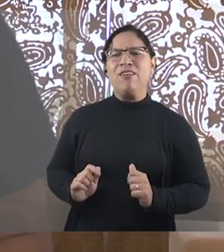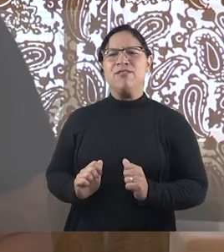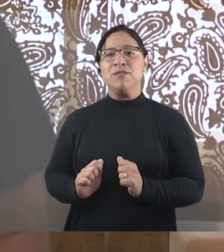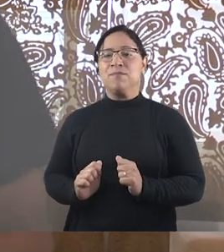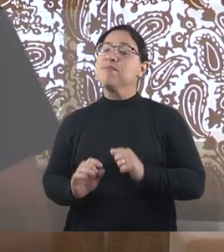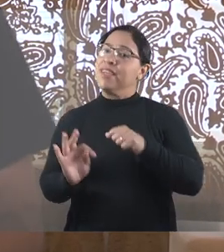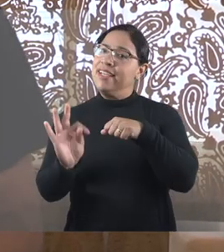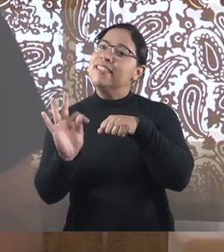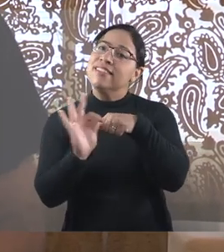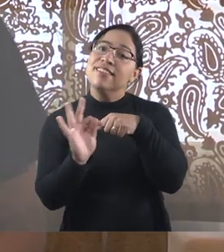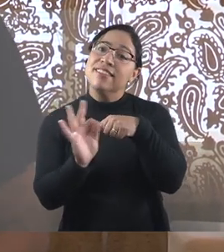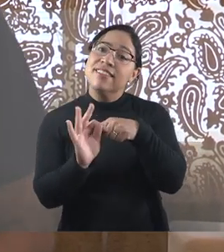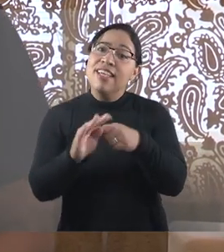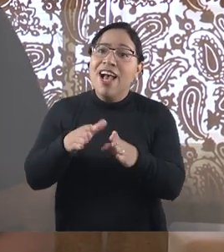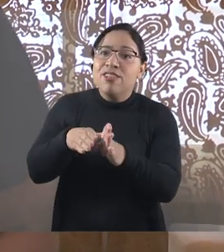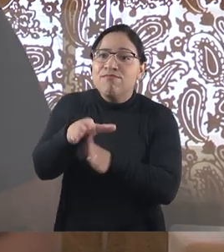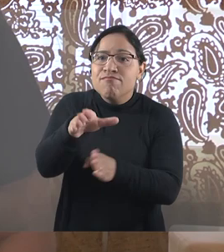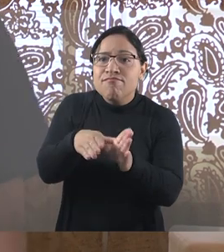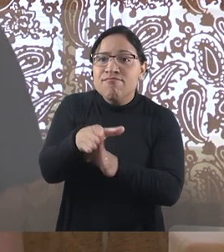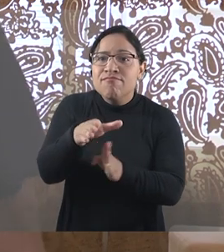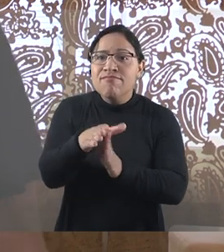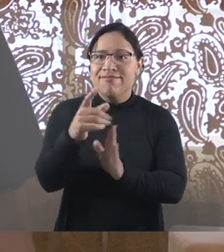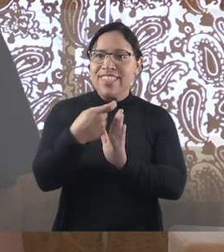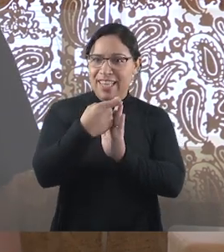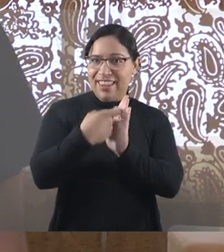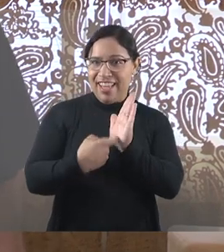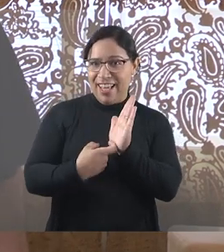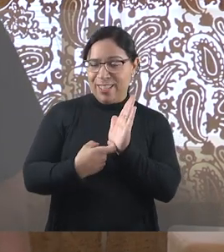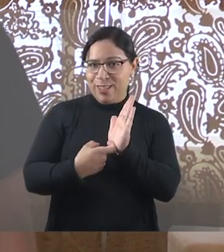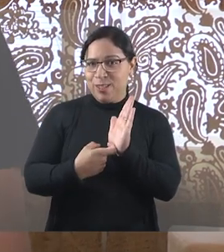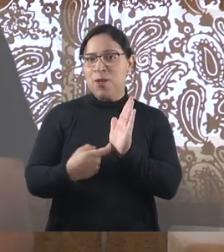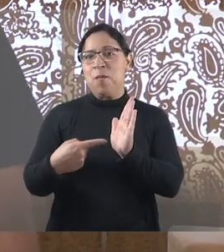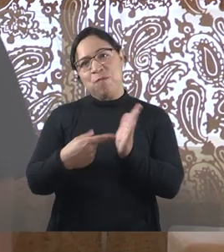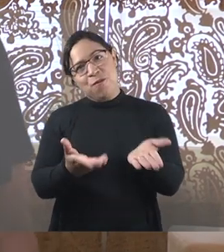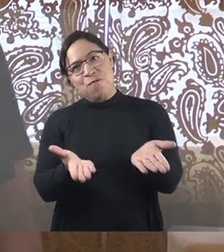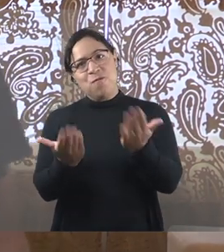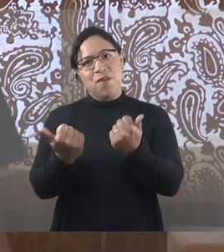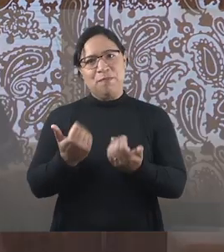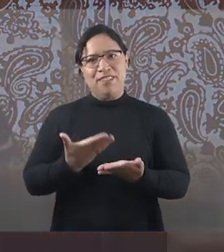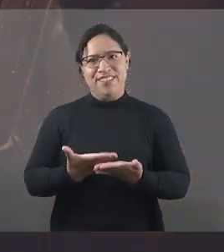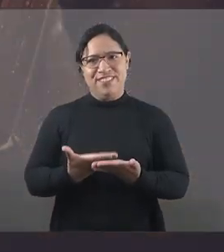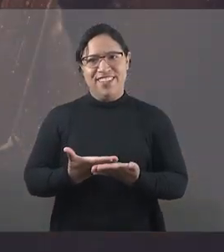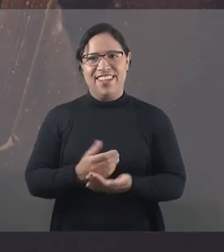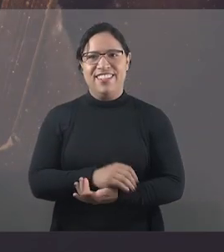Tiago tem algumas lições para nos trazer nesse texto e eu quero, então, te convidar a estudá-las comigo.